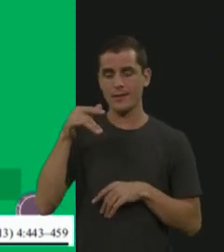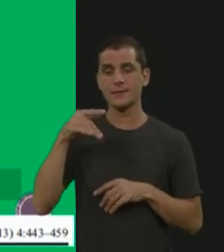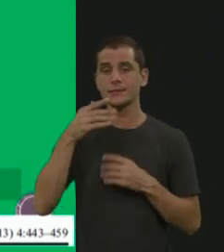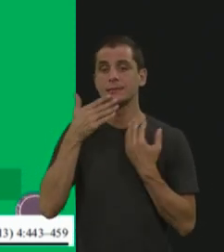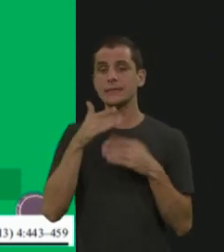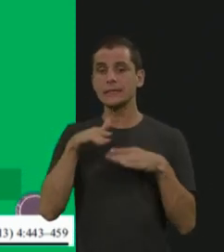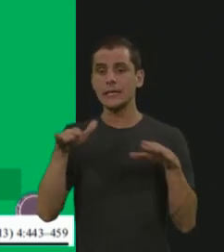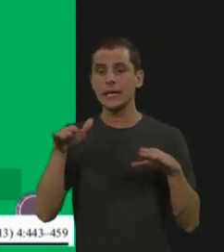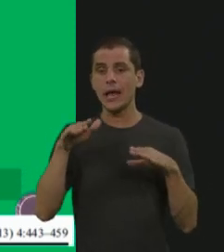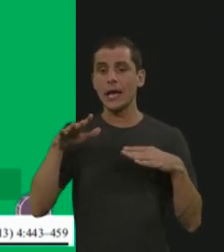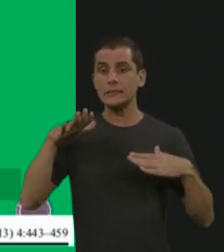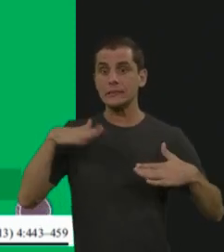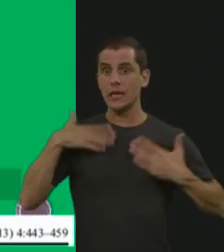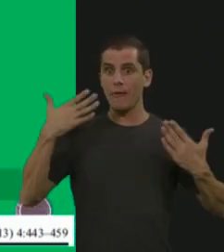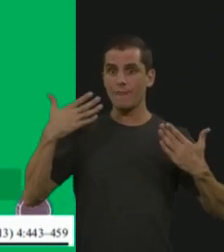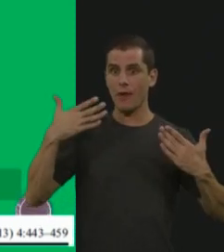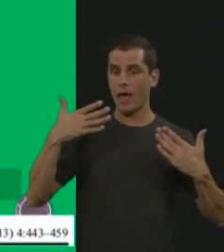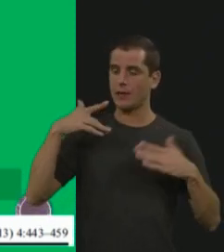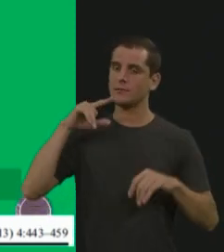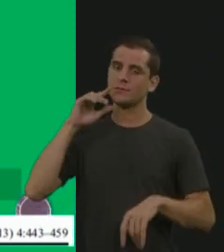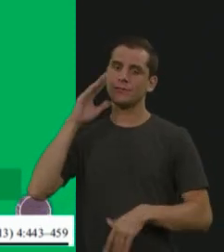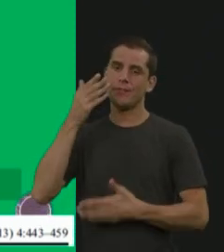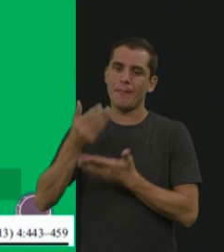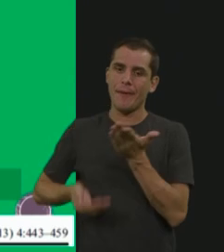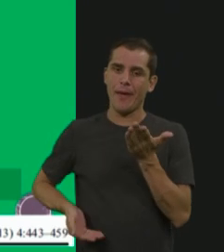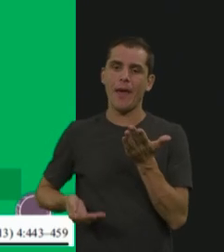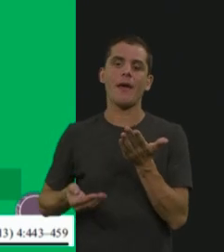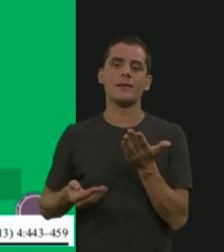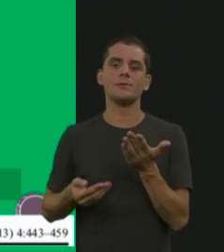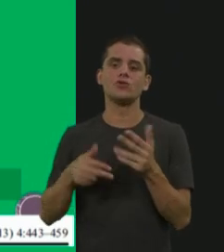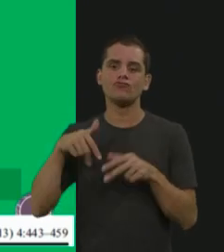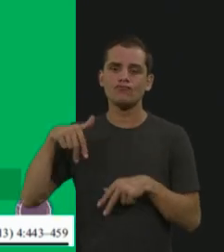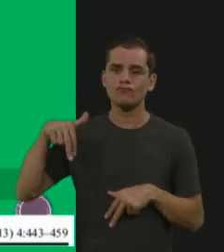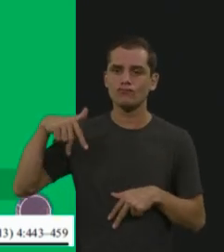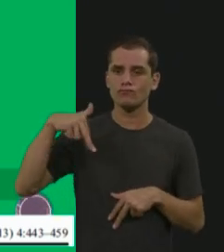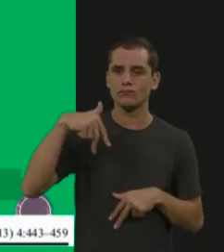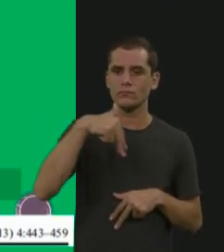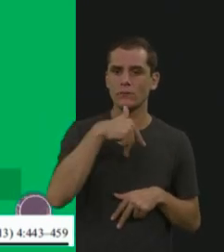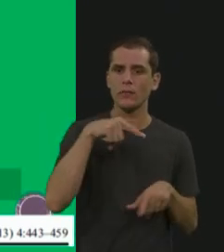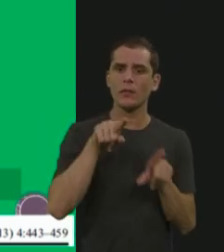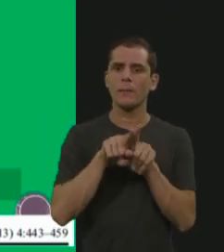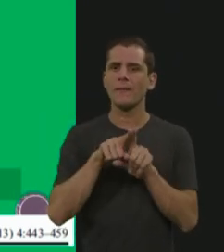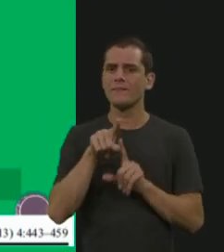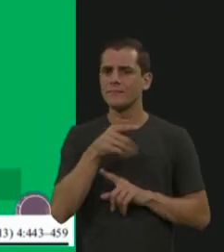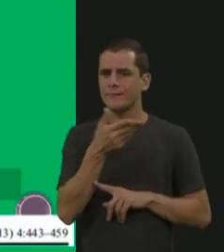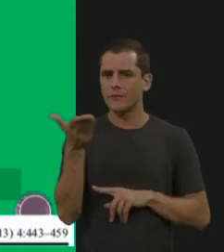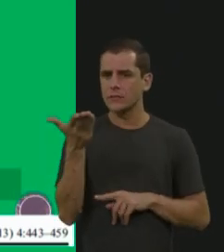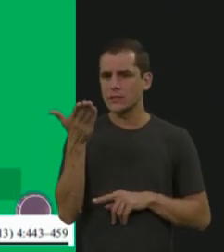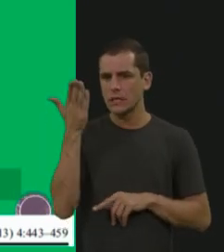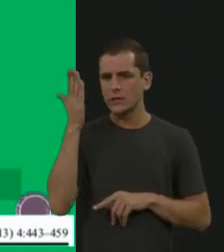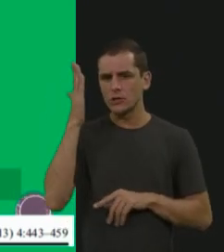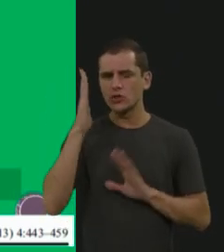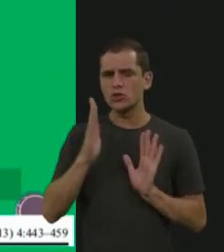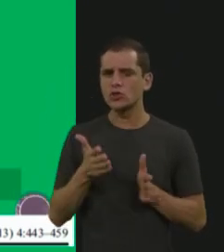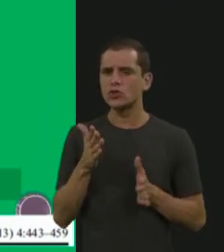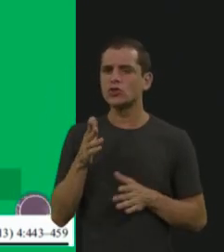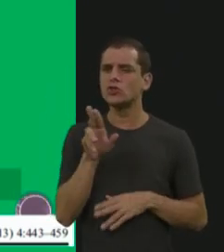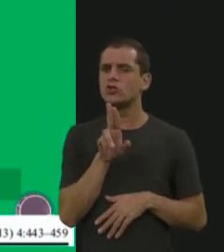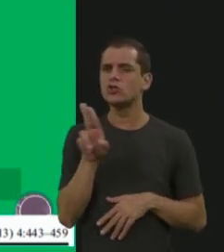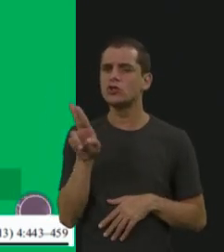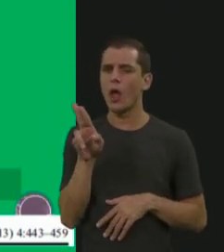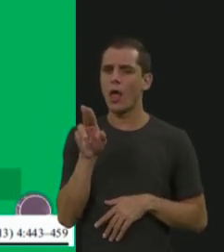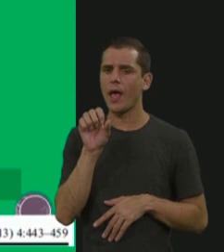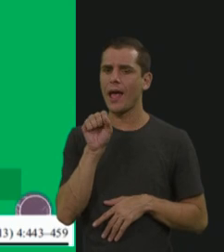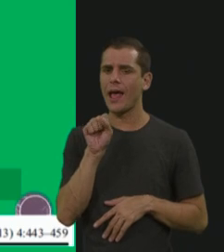ambelação. Outra coisa muito importante, já ouviram falar na síndrome do túnel do carpo, que é esse comprometimento aqui do